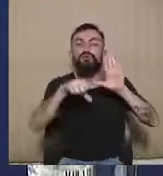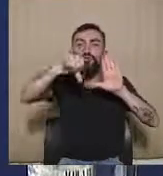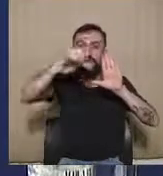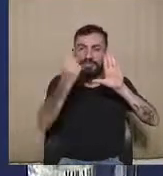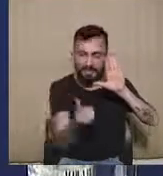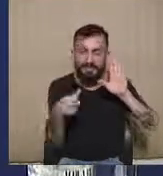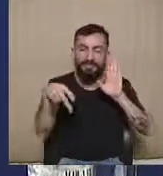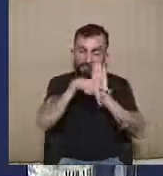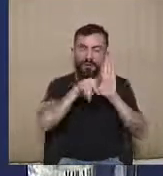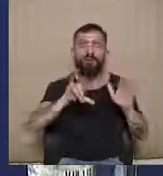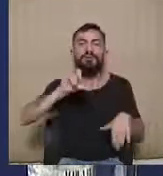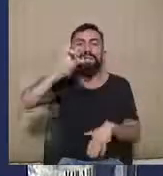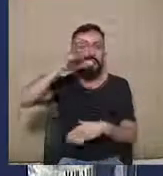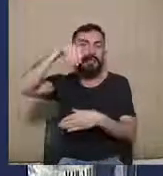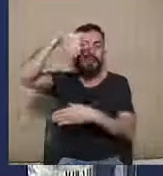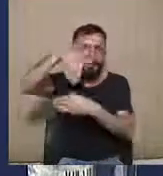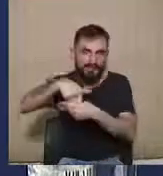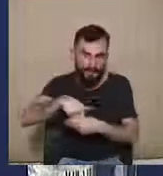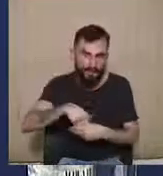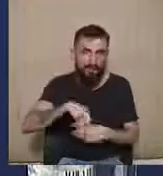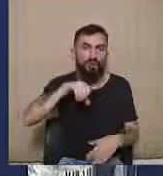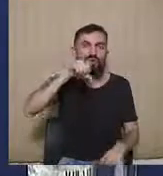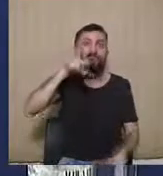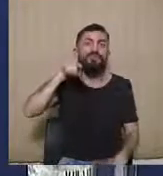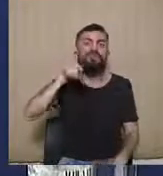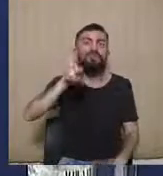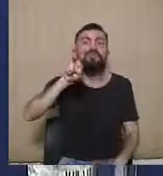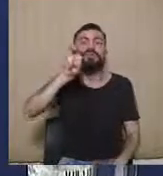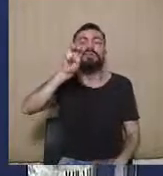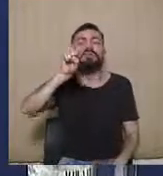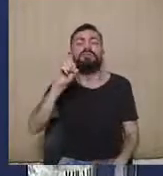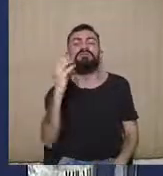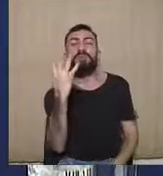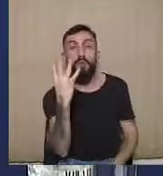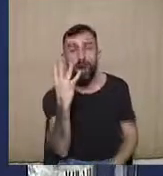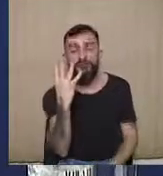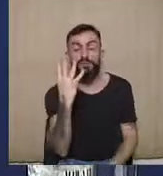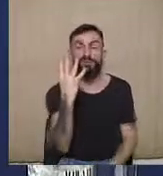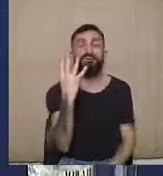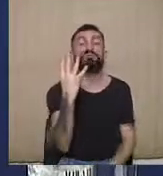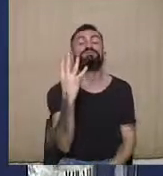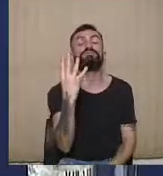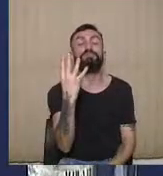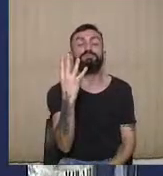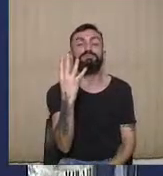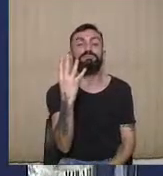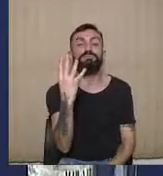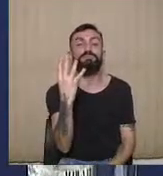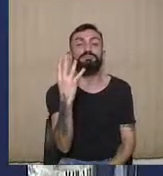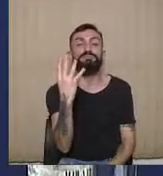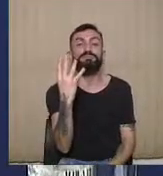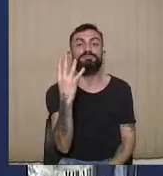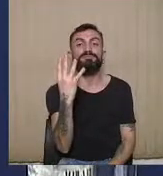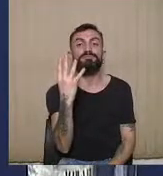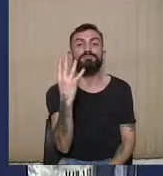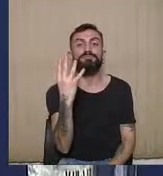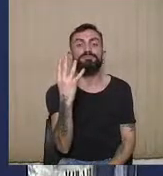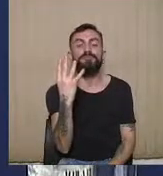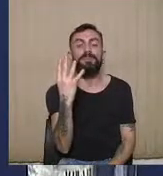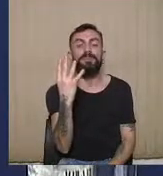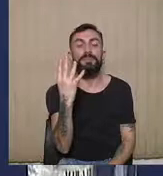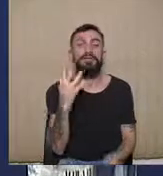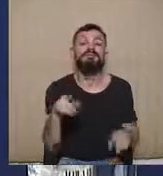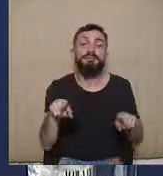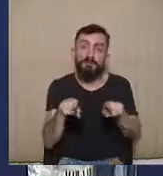da Lei das Eleições, da Lei 9.504, a gente vê outro ponto em que o